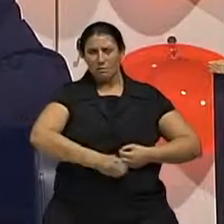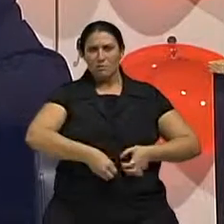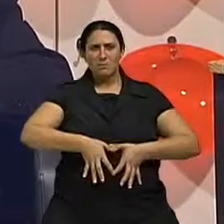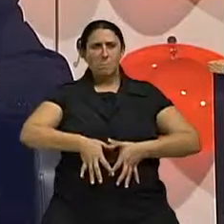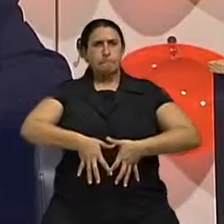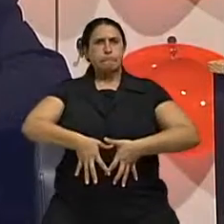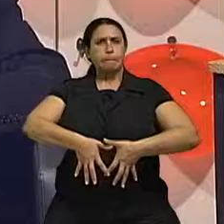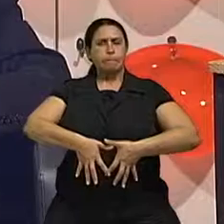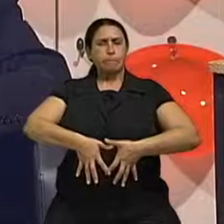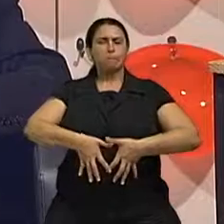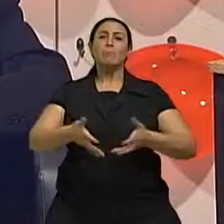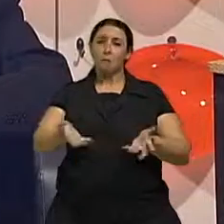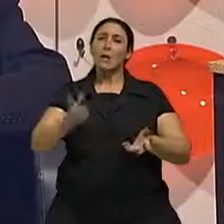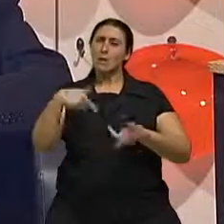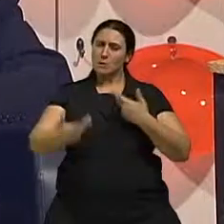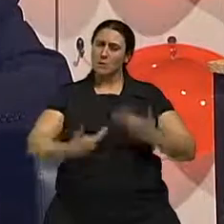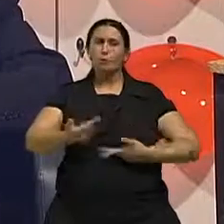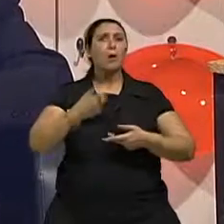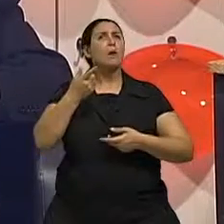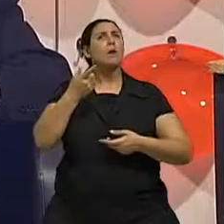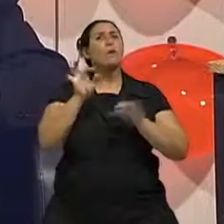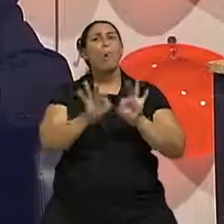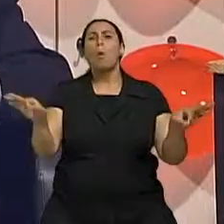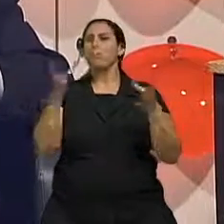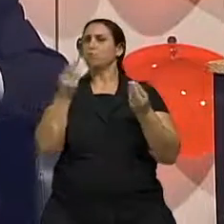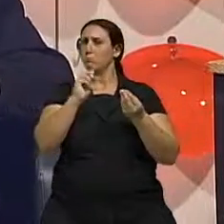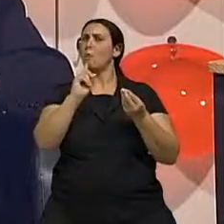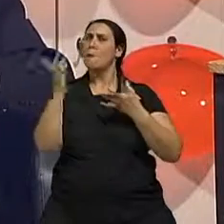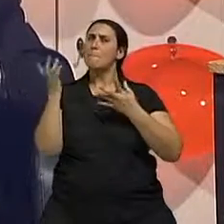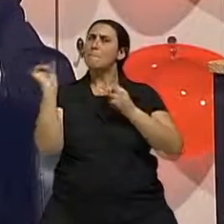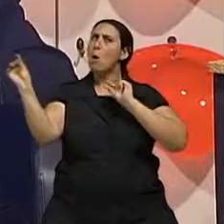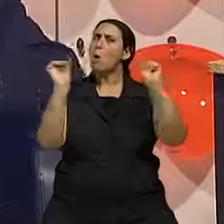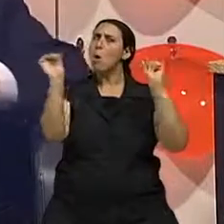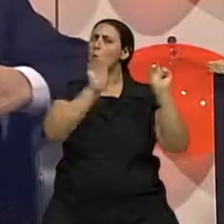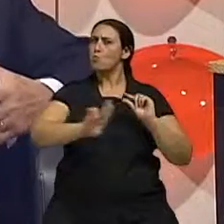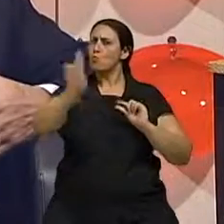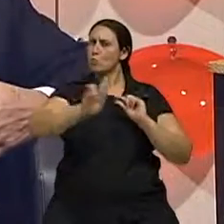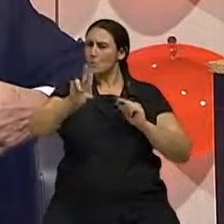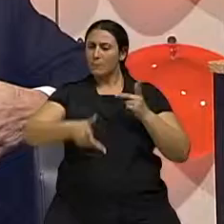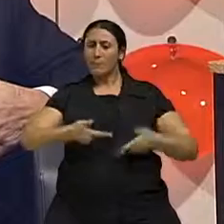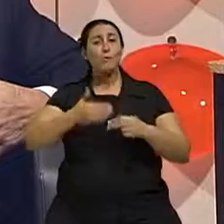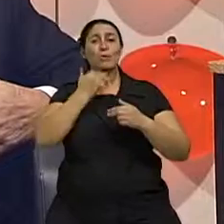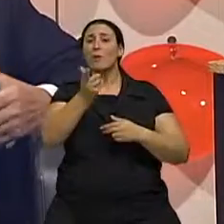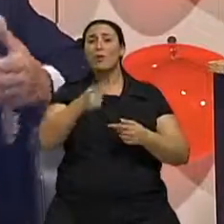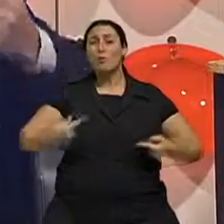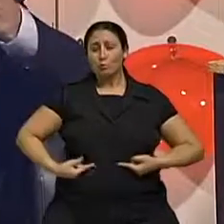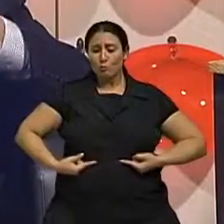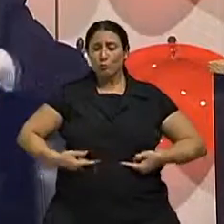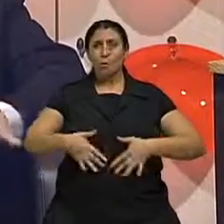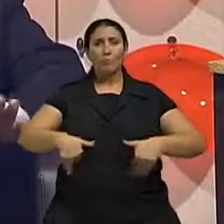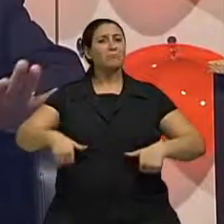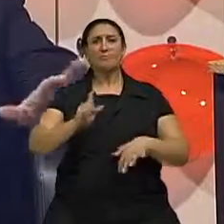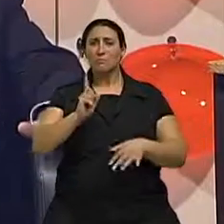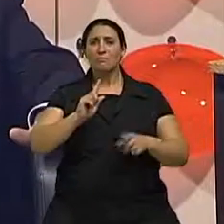São cirurgias bastante radicais e não são comuns. Mas não adianta só fazer uma lipoaspiração externa e